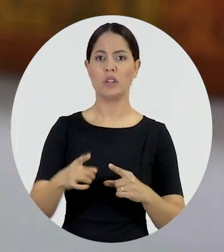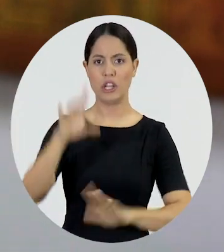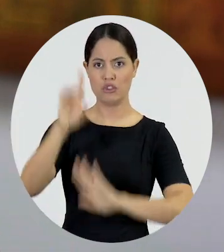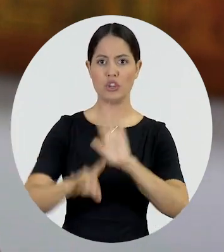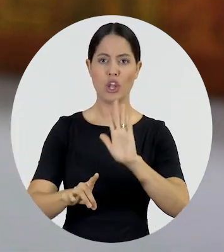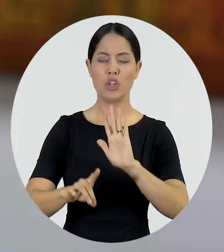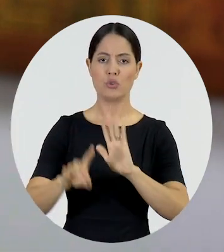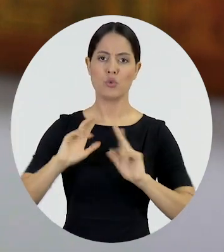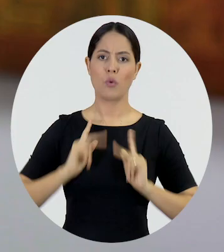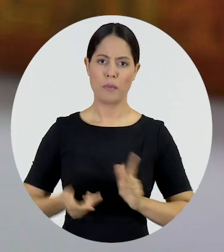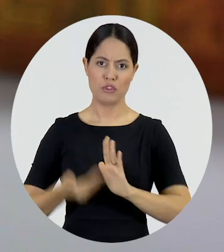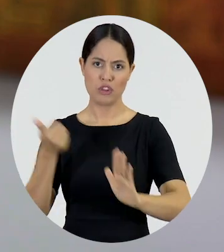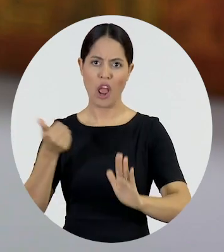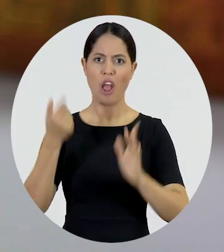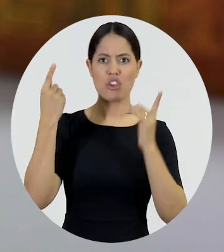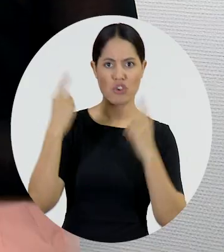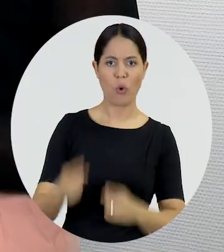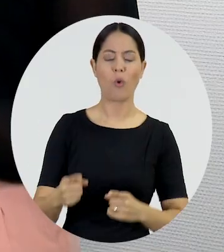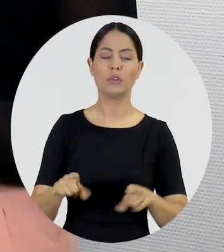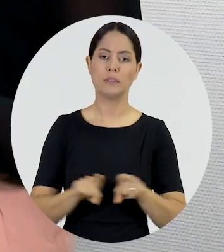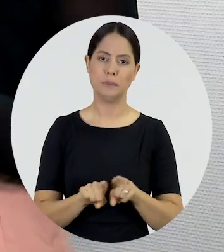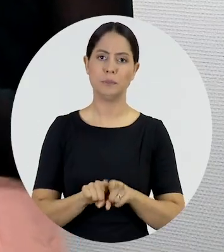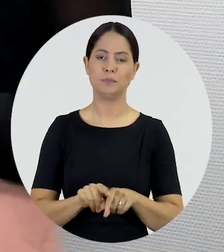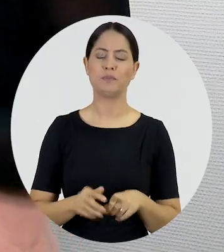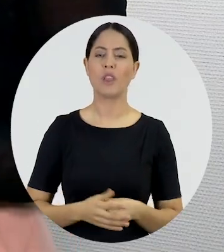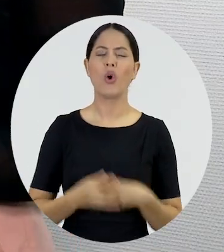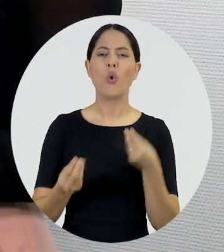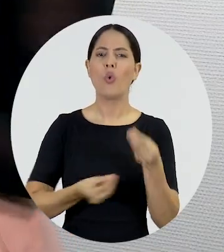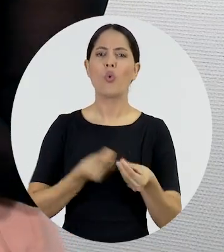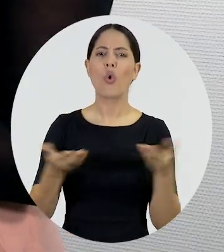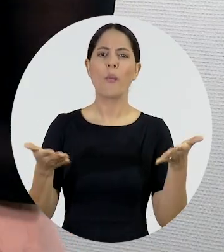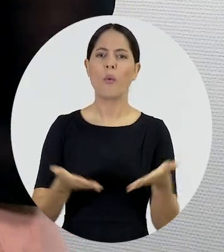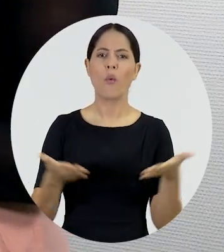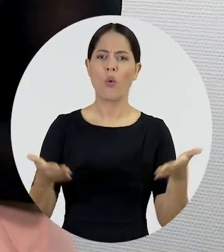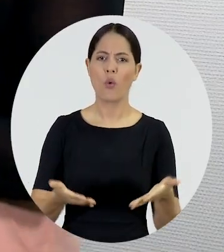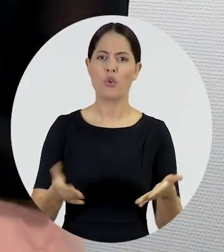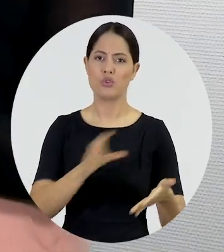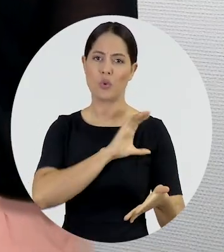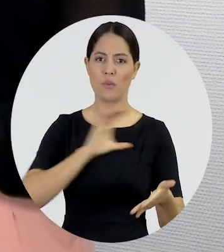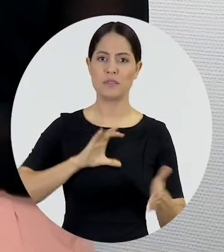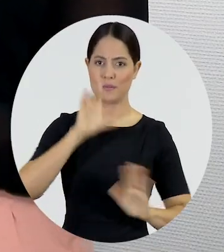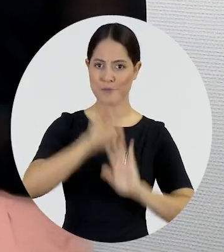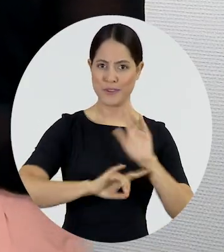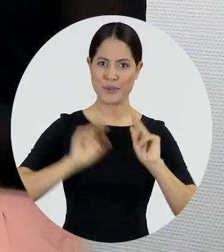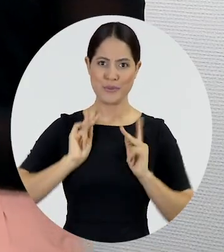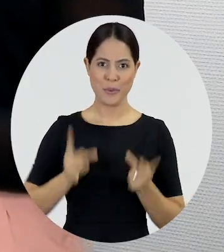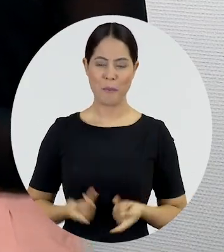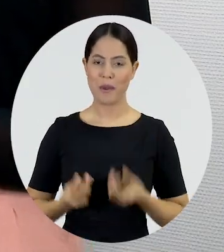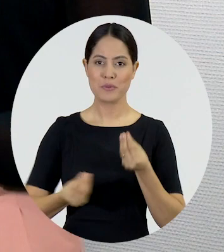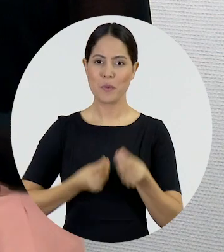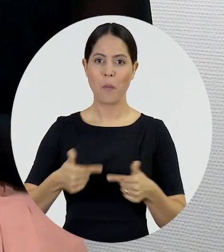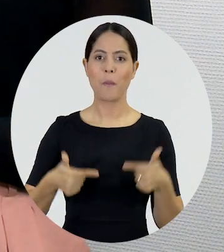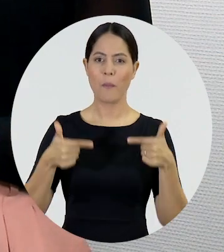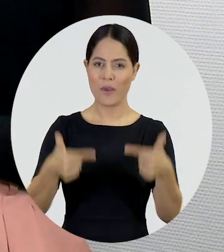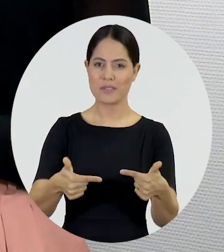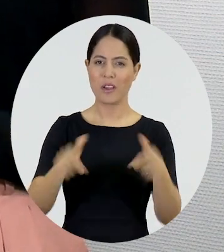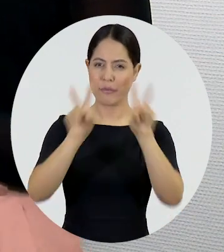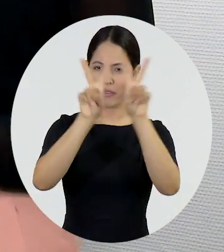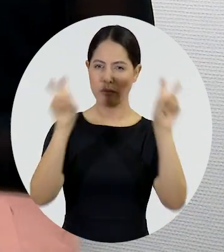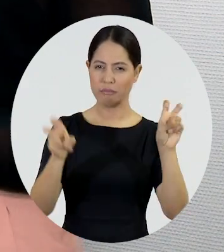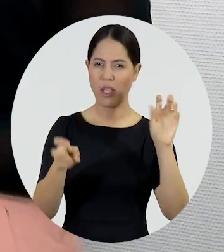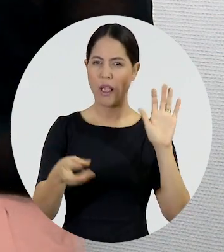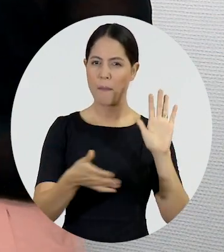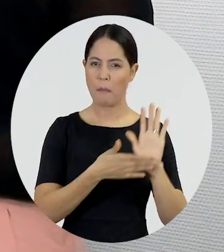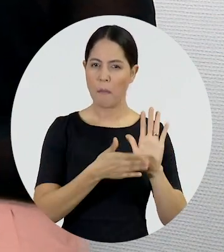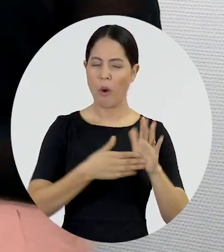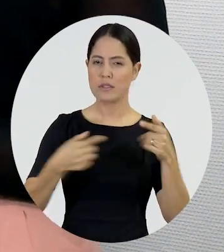violações de direitos humanos. E hoje, como estão os trabalhos da Comissão Nacional de Direitos Humanos? Vocês têm debatido alguma pauta